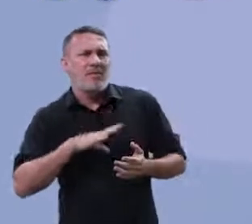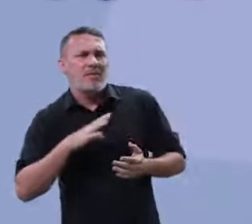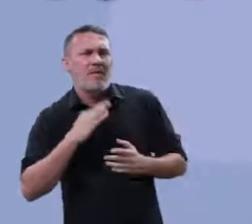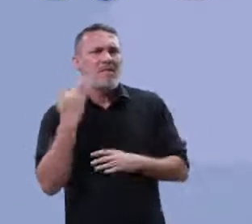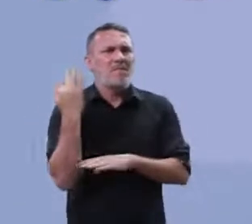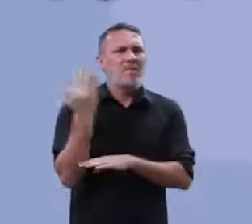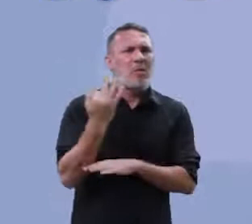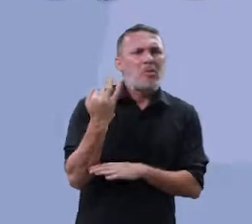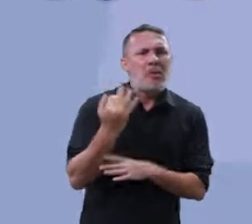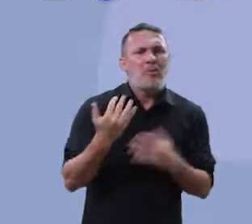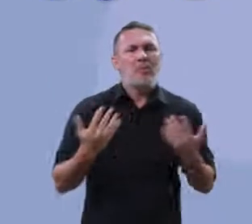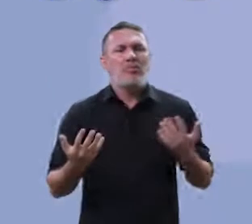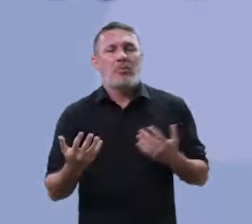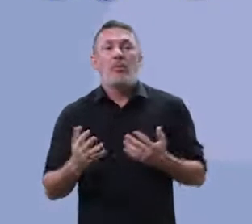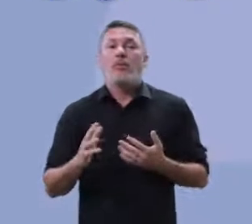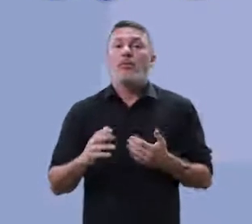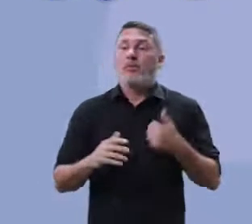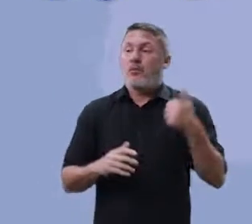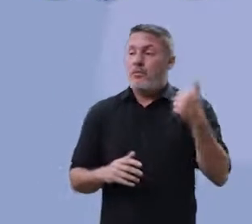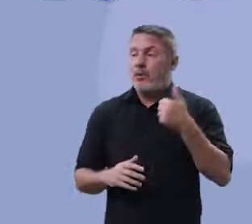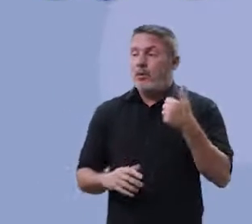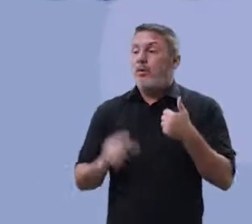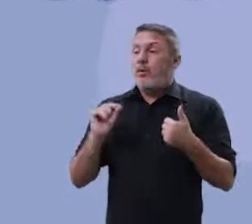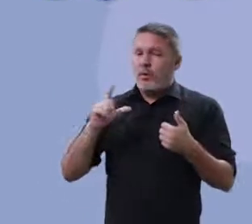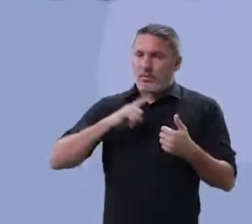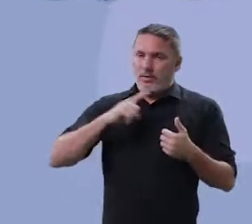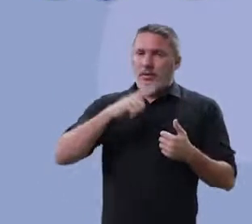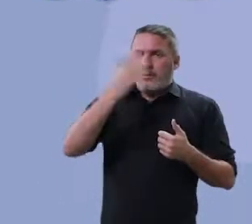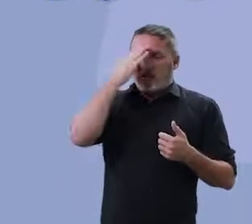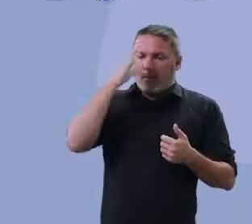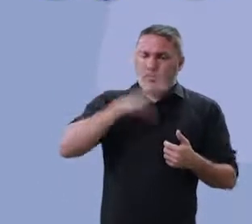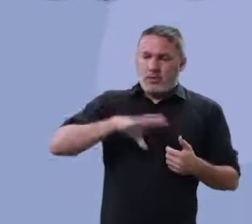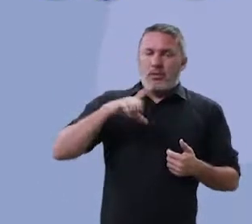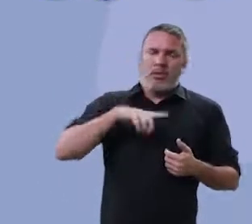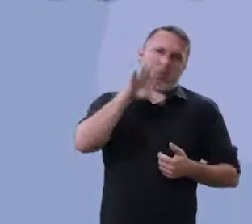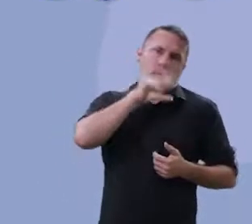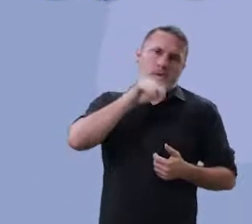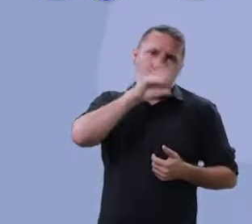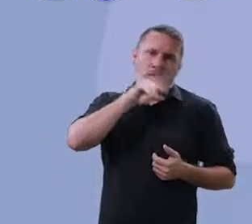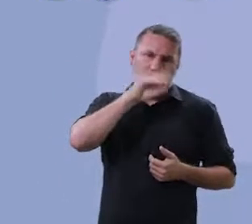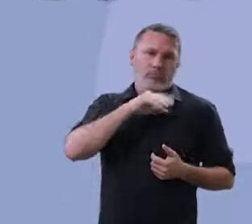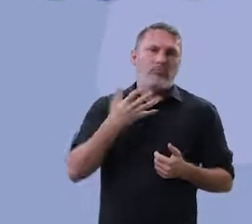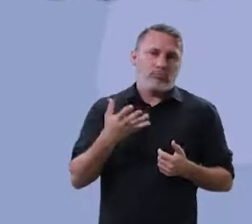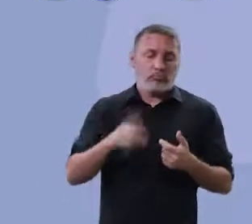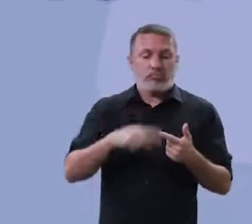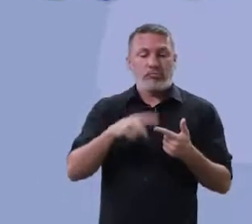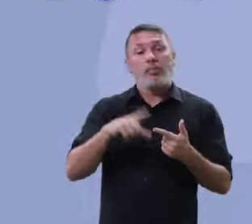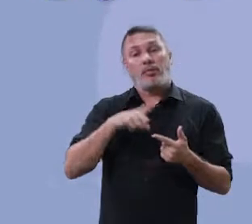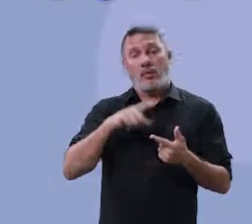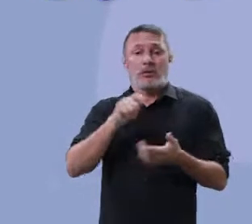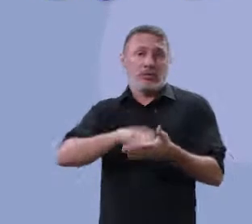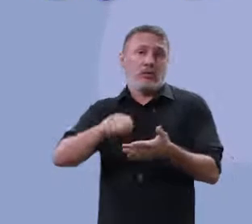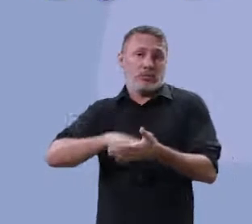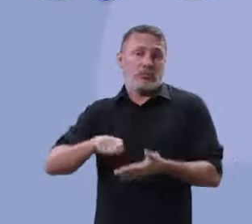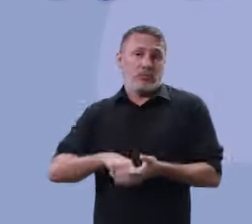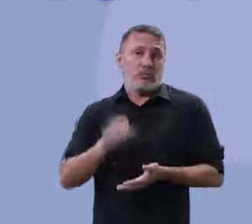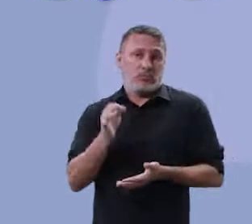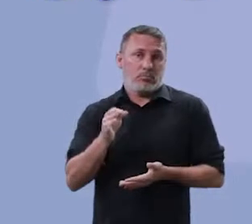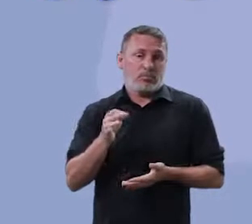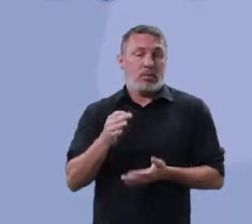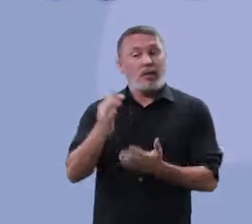formal, como que eu vou trabalhar nesse aspecto? Primeiro, nós temos a modalidade a oral, língua oral, que estou falando com vocês, e a escrita.